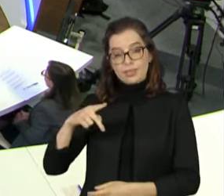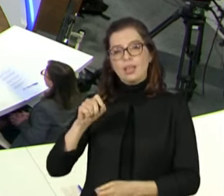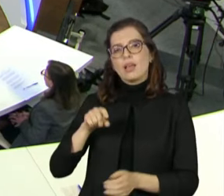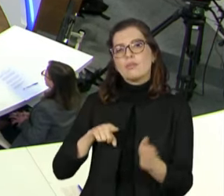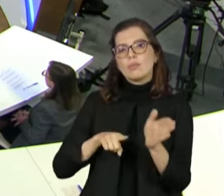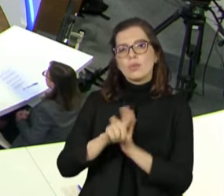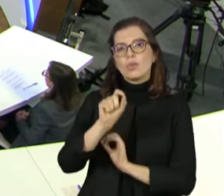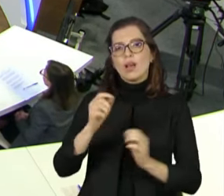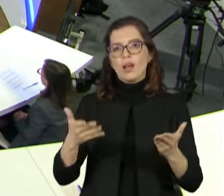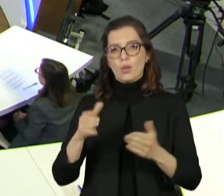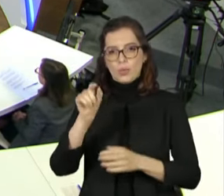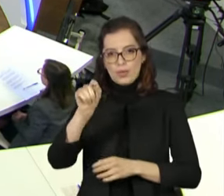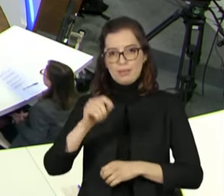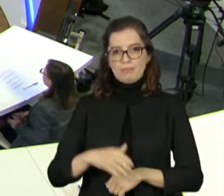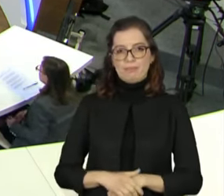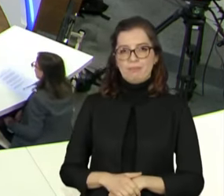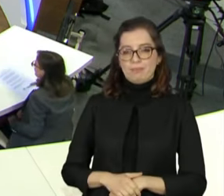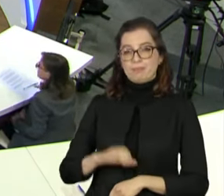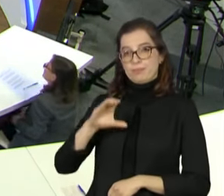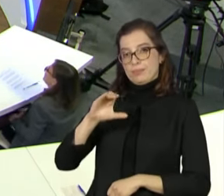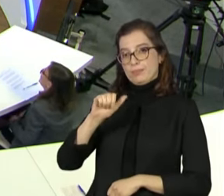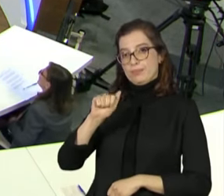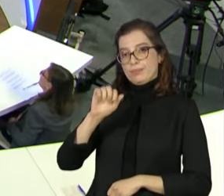Senadora, eu queria falar um pouco sobre a Petrobras.